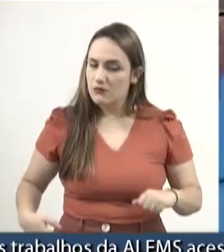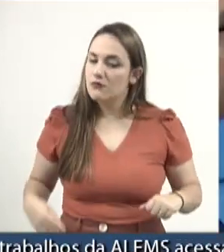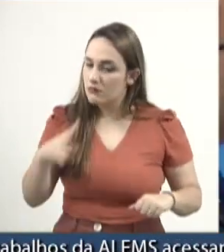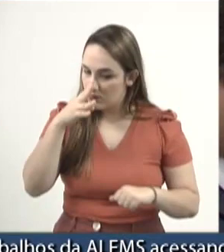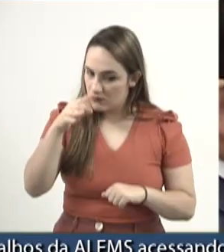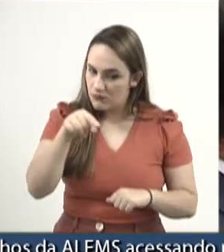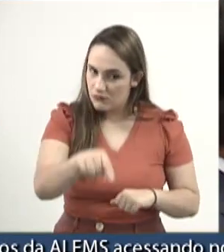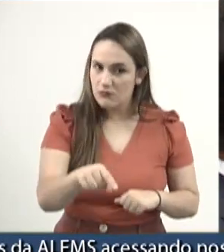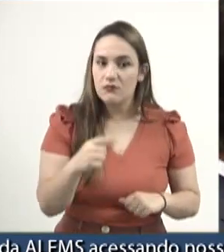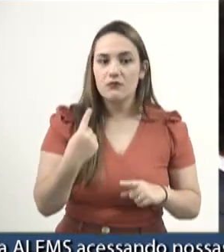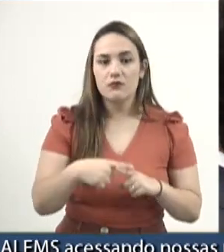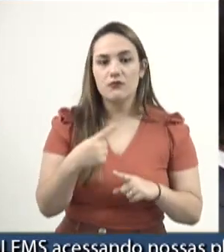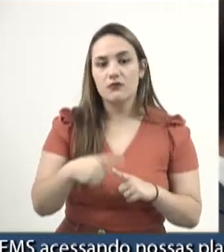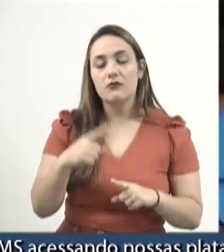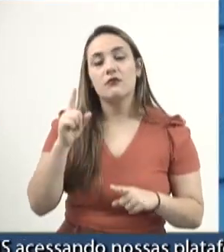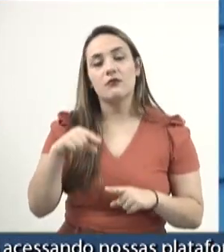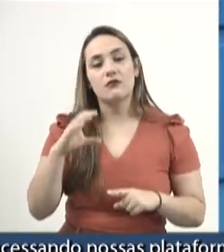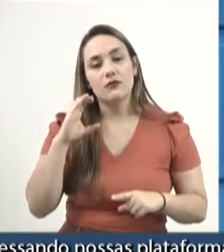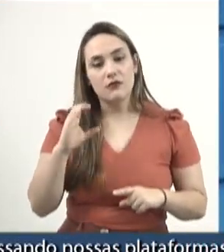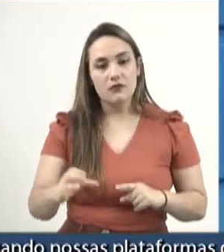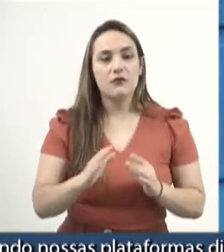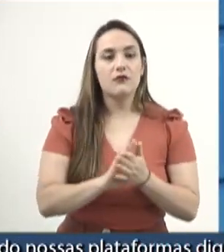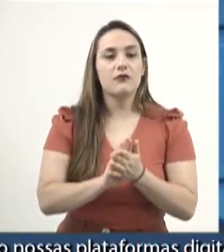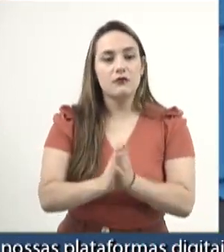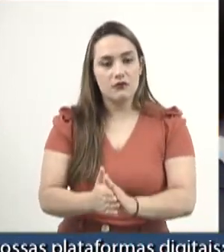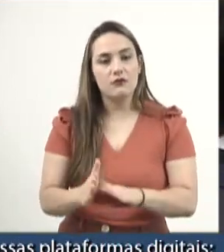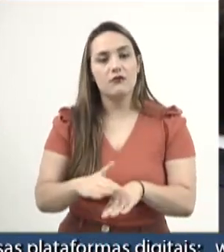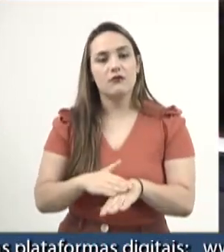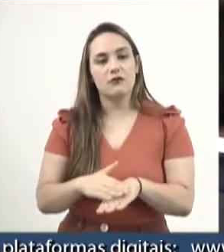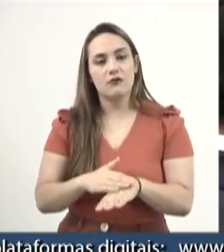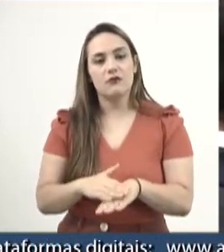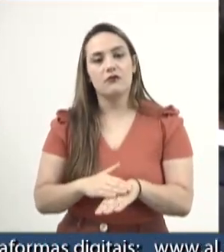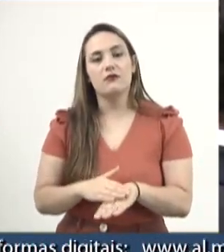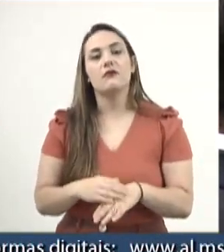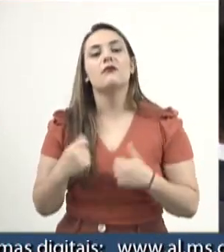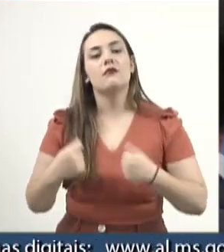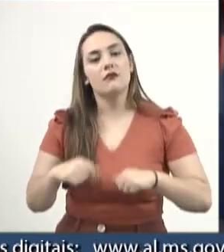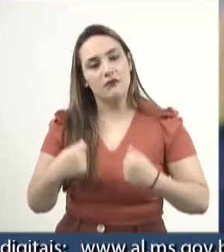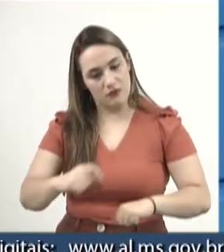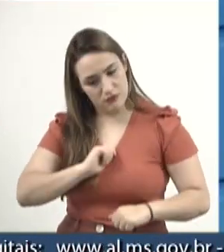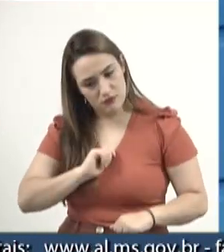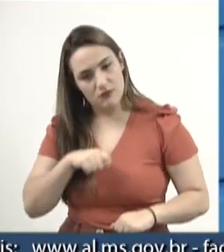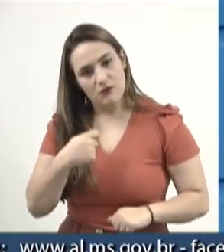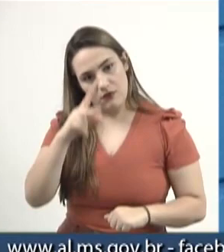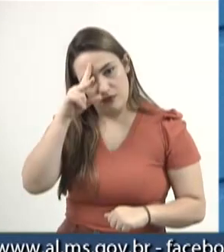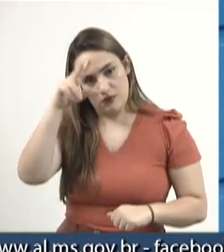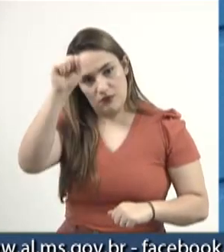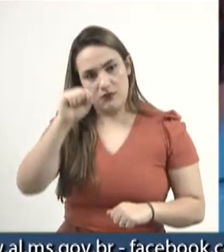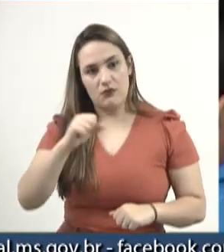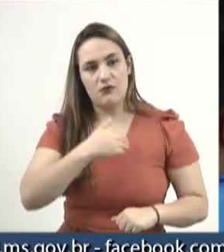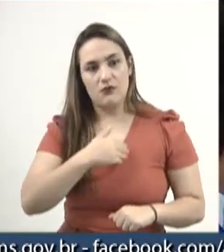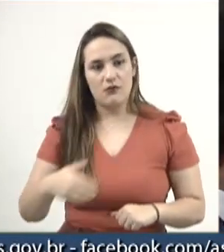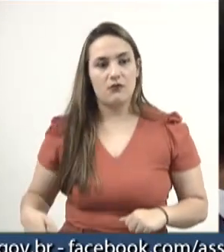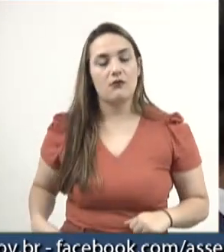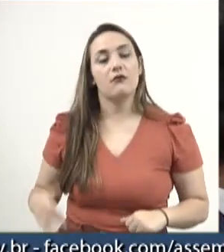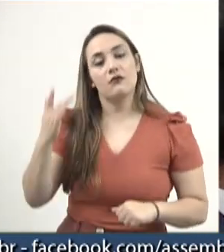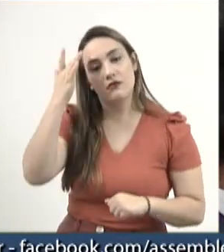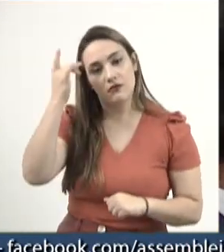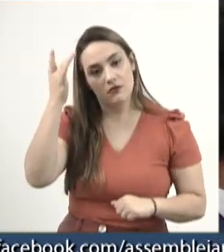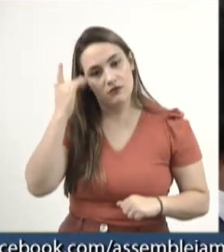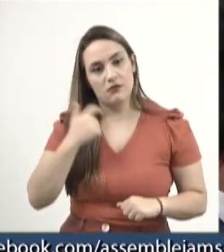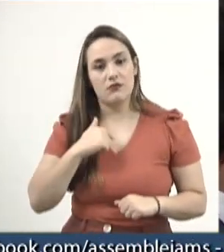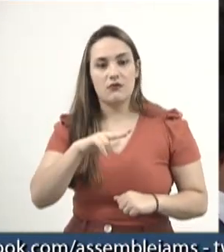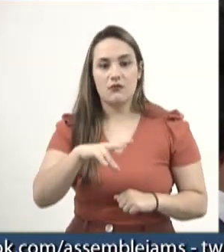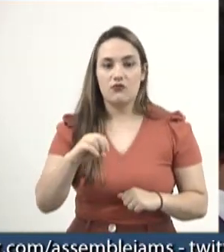esses são crimes de racismo, de intolerância religiosa e precisa de uma atuação eficaz do Estado. Então, amanhã a gente apresenta